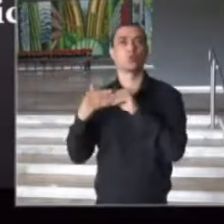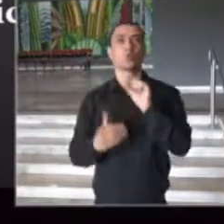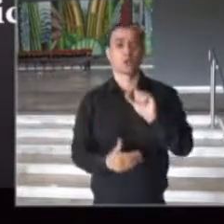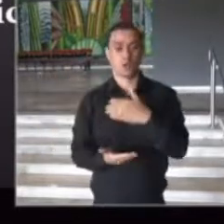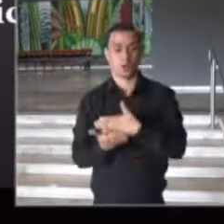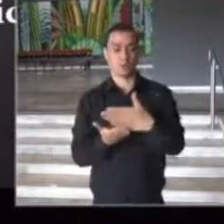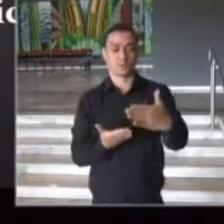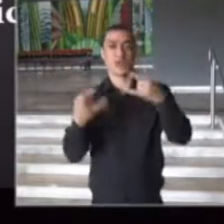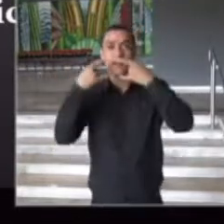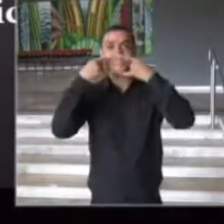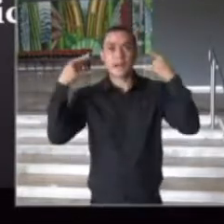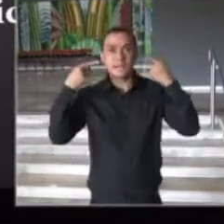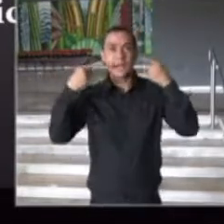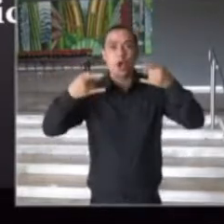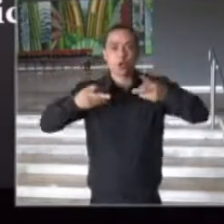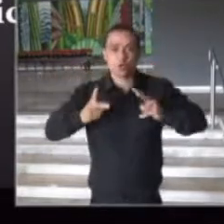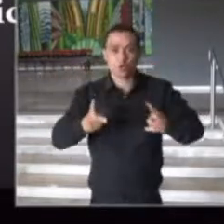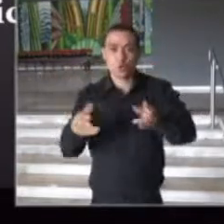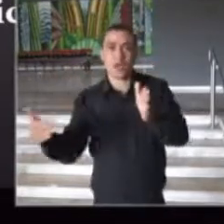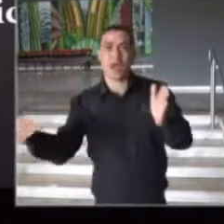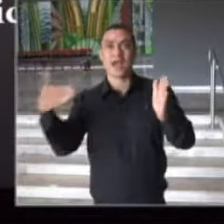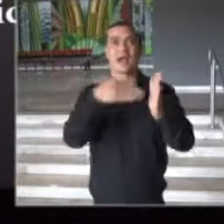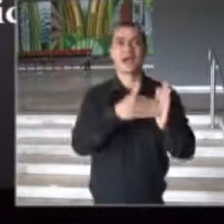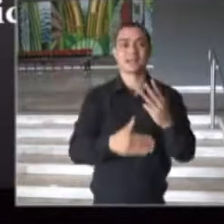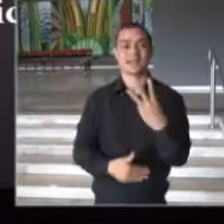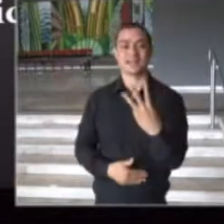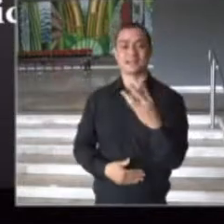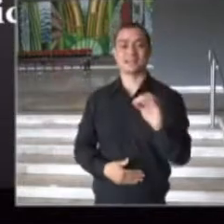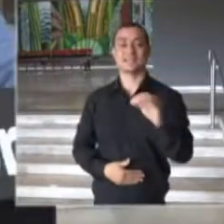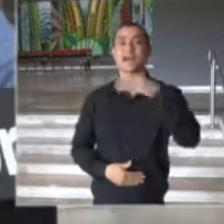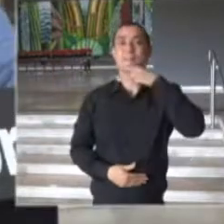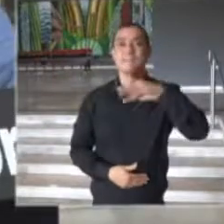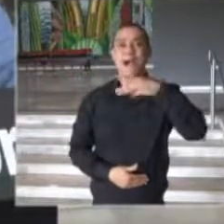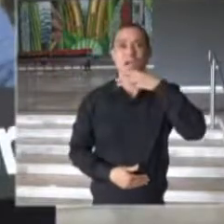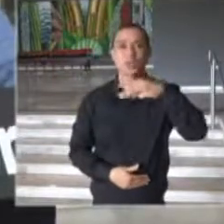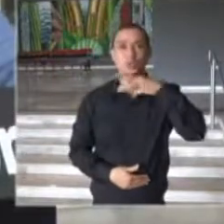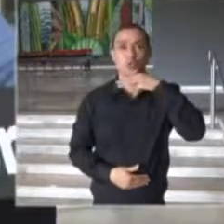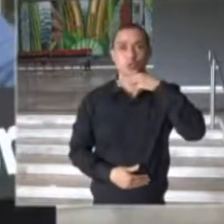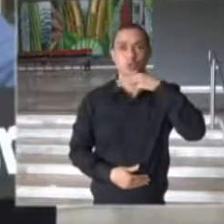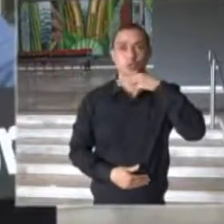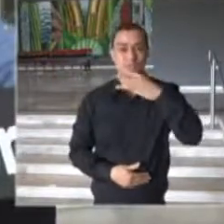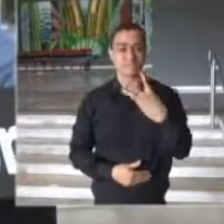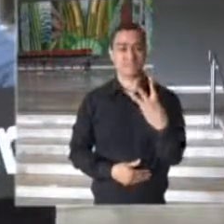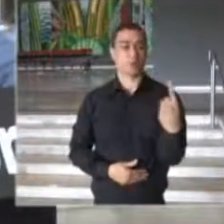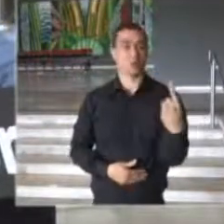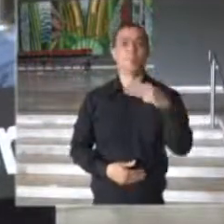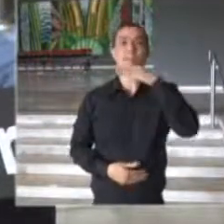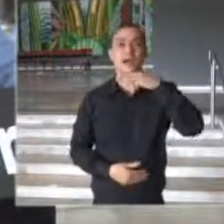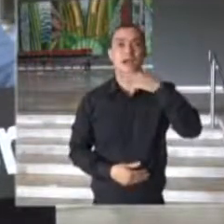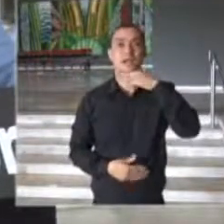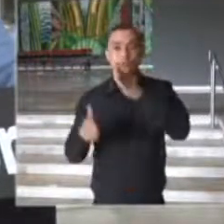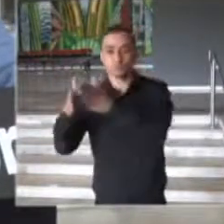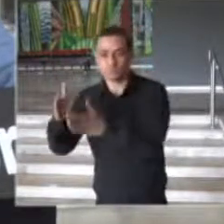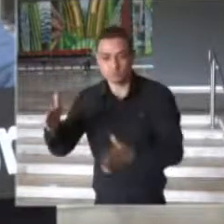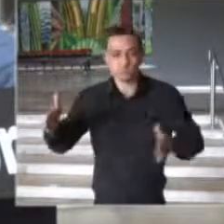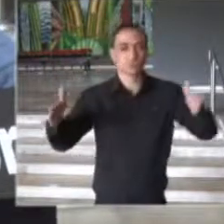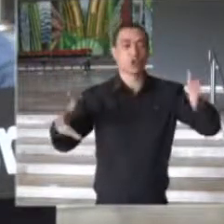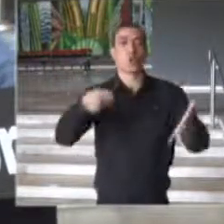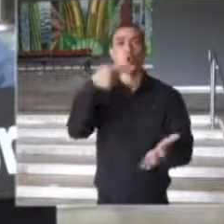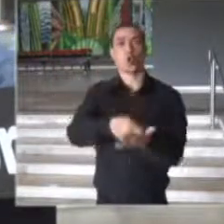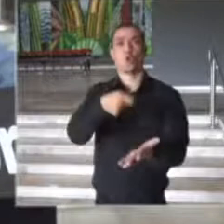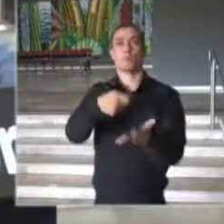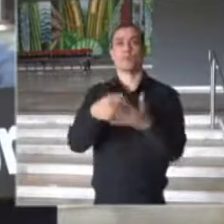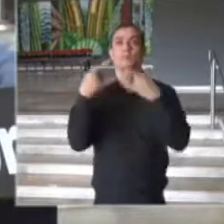inicialmente prorrogar até 31 de março. É isso, governador? 31 de março, a obrigatoriedade